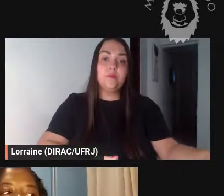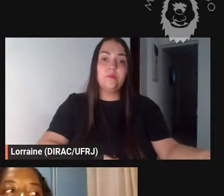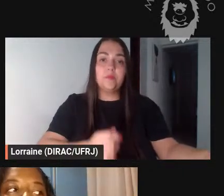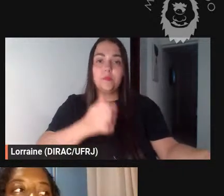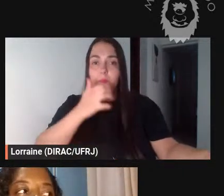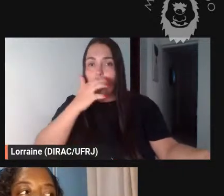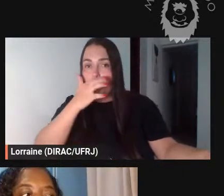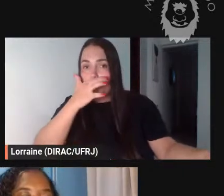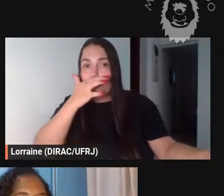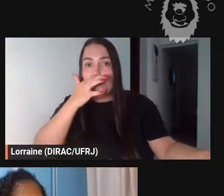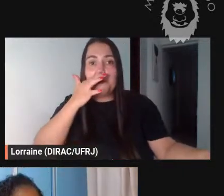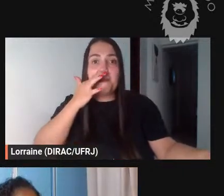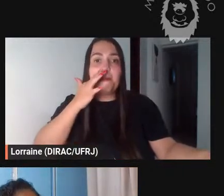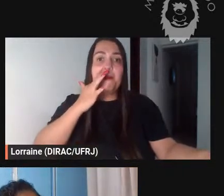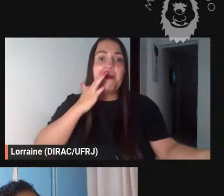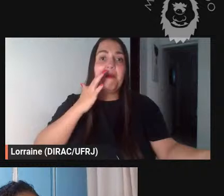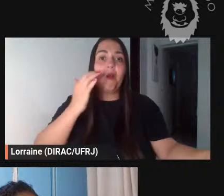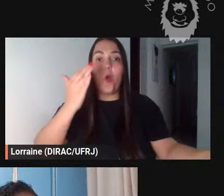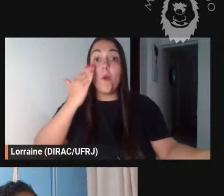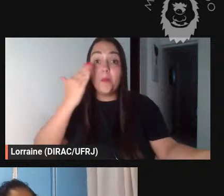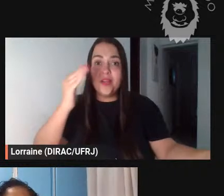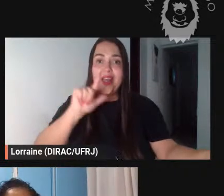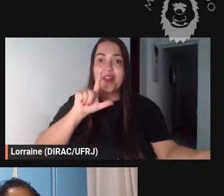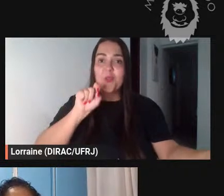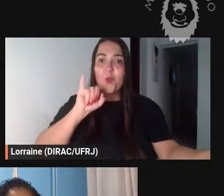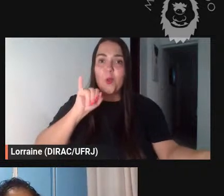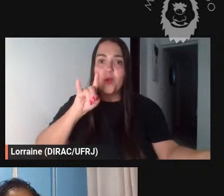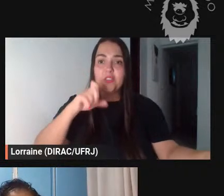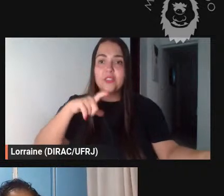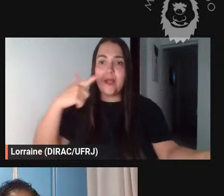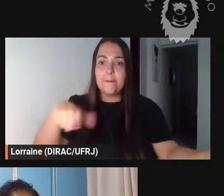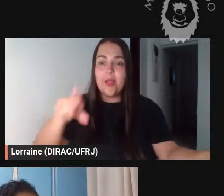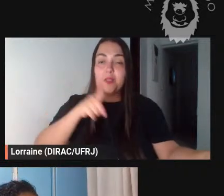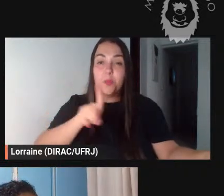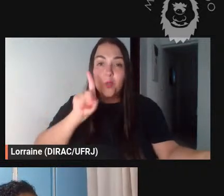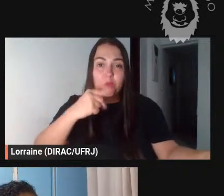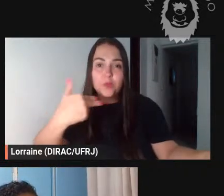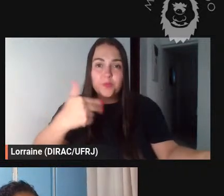foi isso obrigada Loide a gente tem mais alguma pergunta